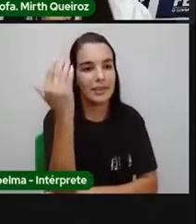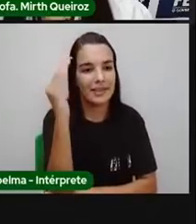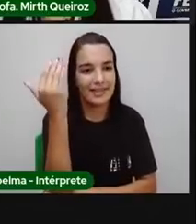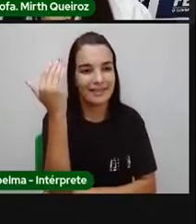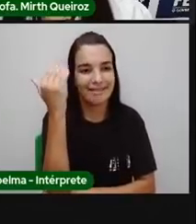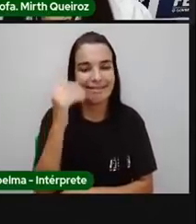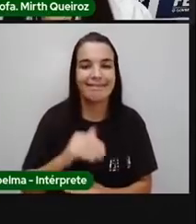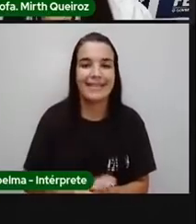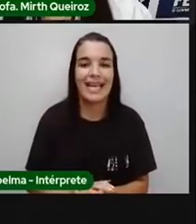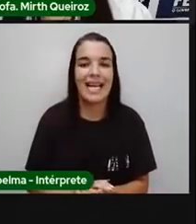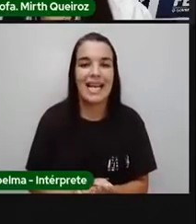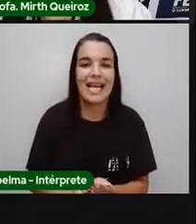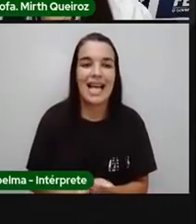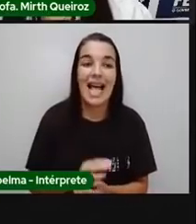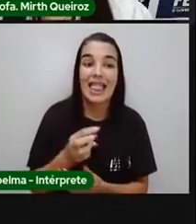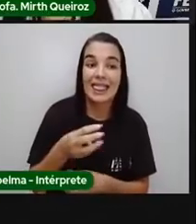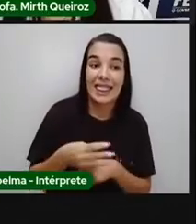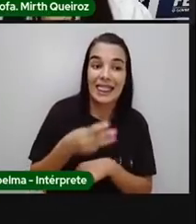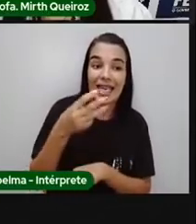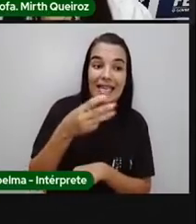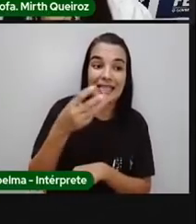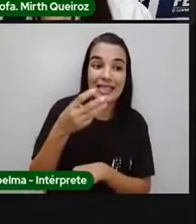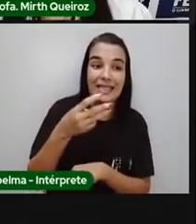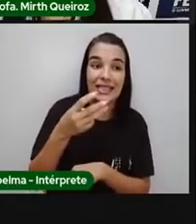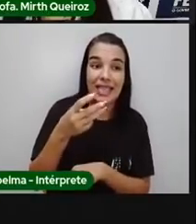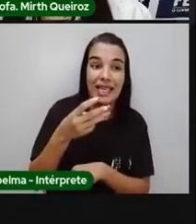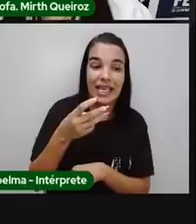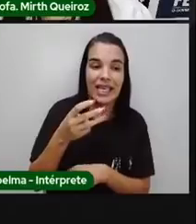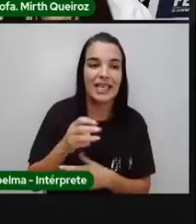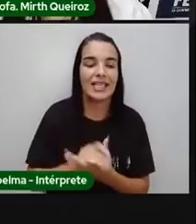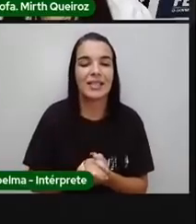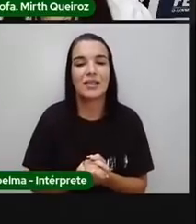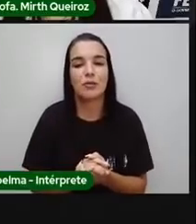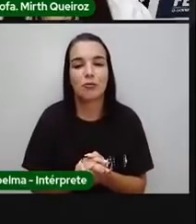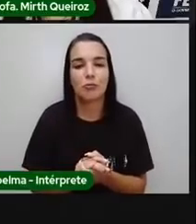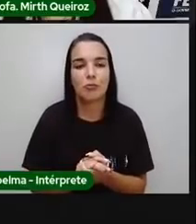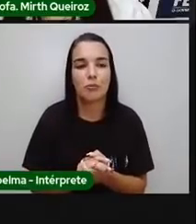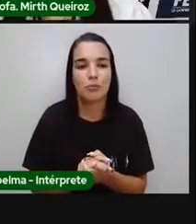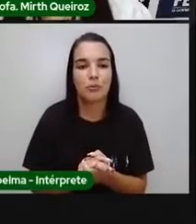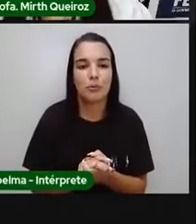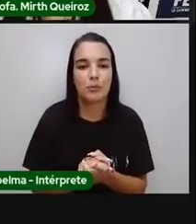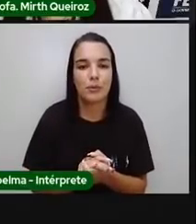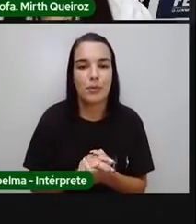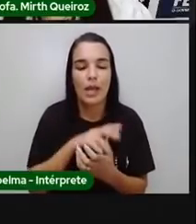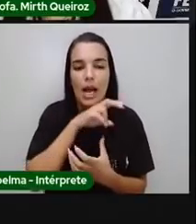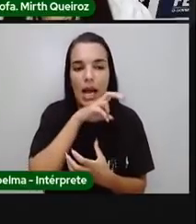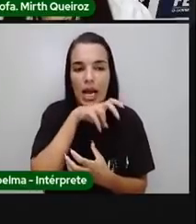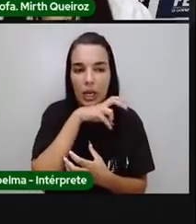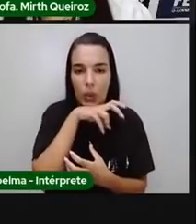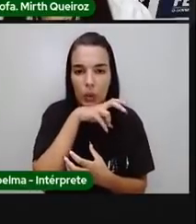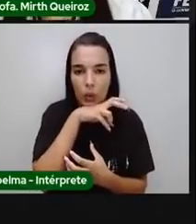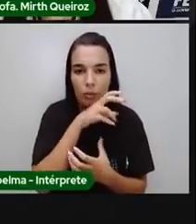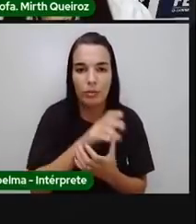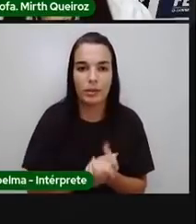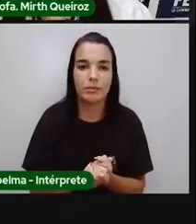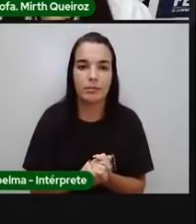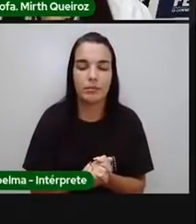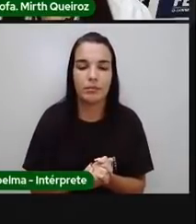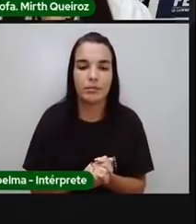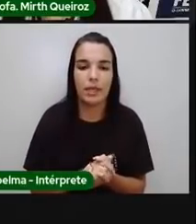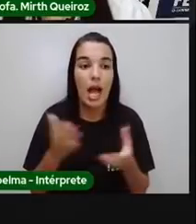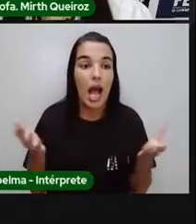gafanhoto. Depois, o sábado. E, em terceiro lugar, o gafanhoto é a com.